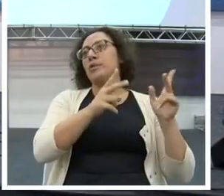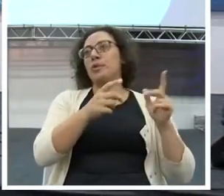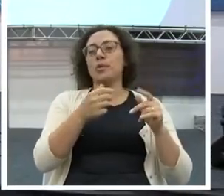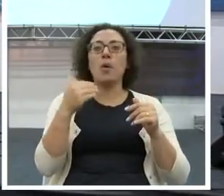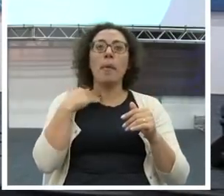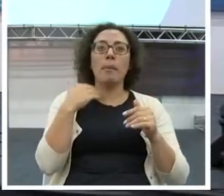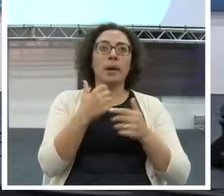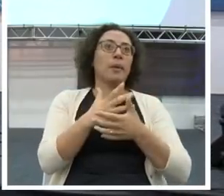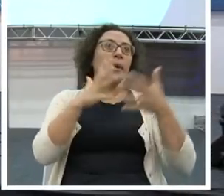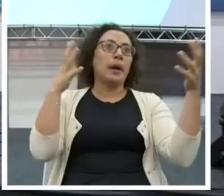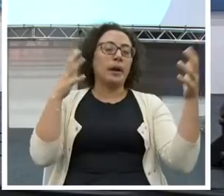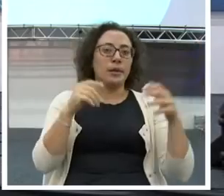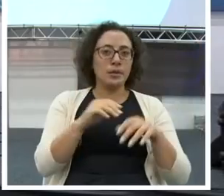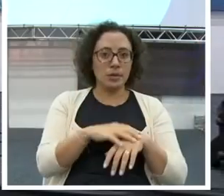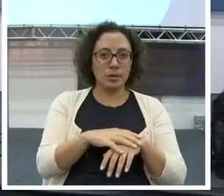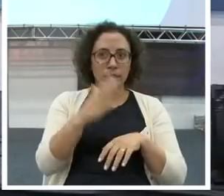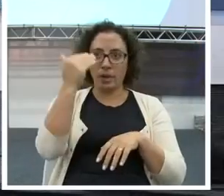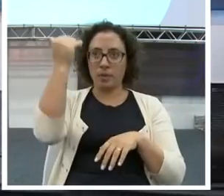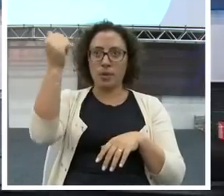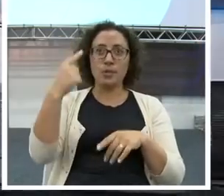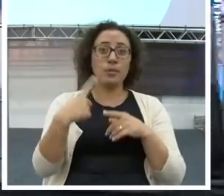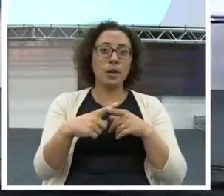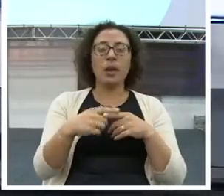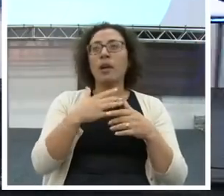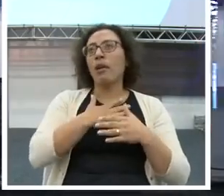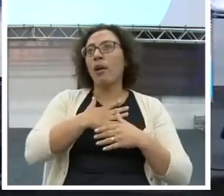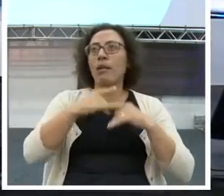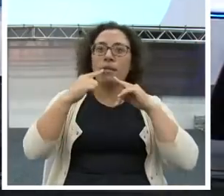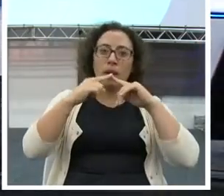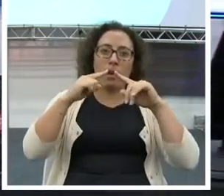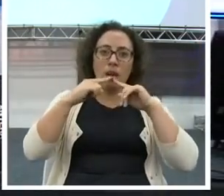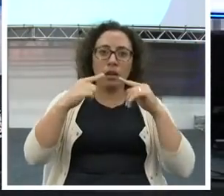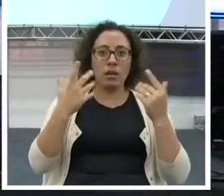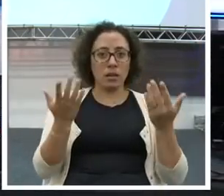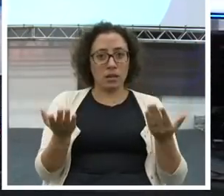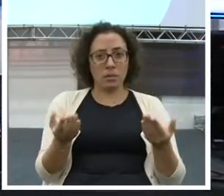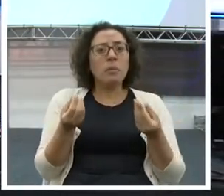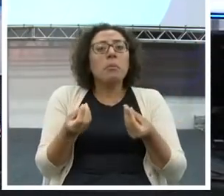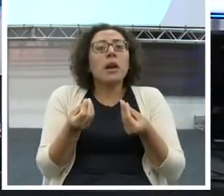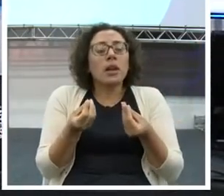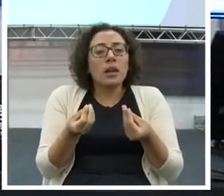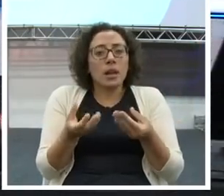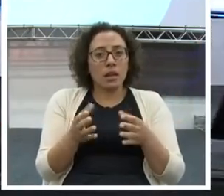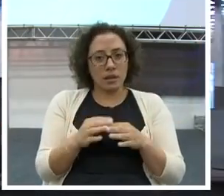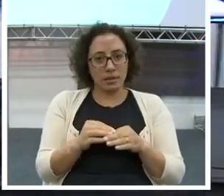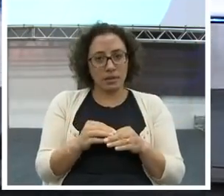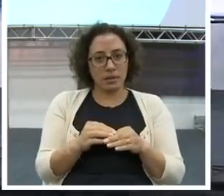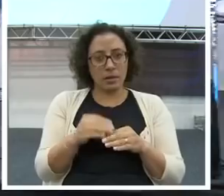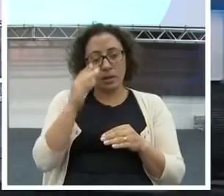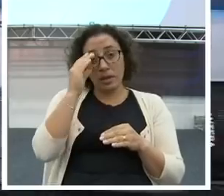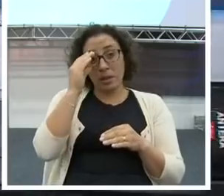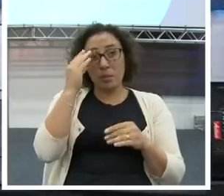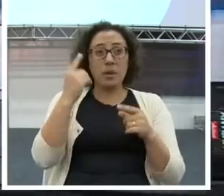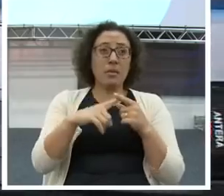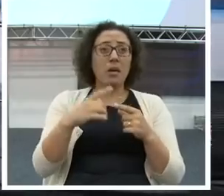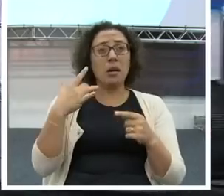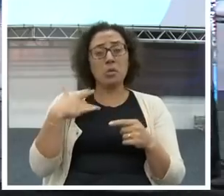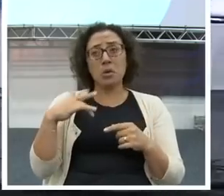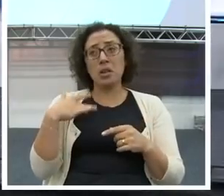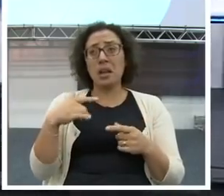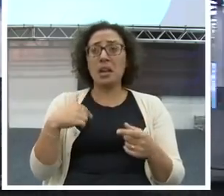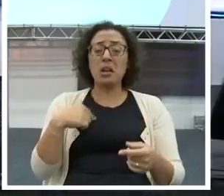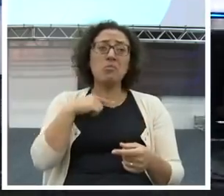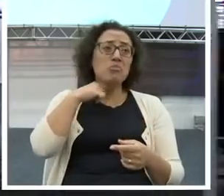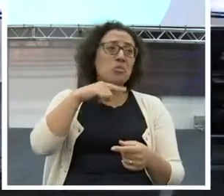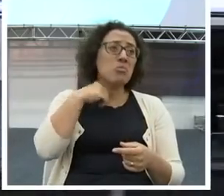Por quê? Você gosta de reclamar, gosta de se vitimizar, gosta de falar que é coitadinho, que não tem